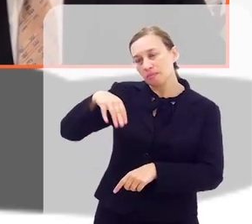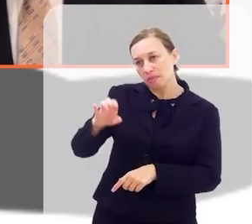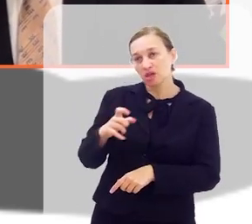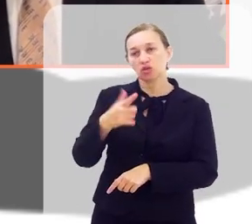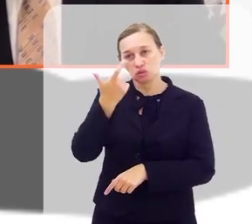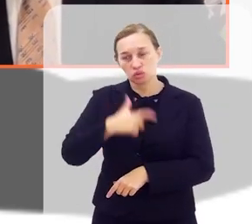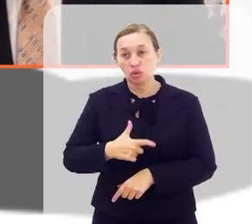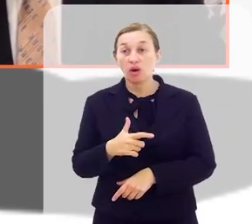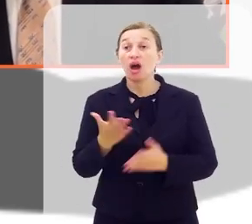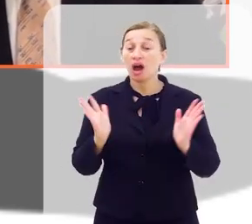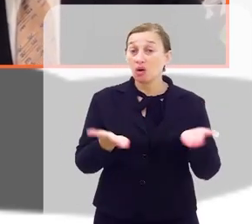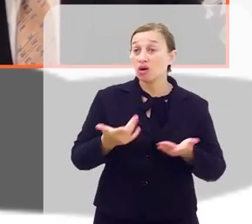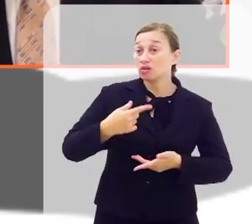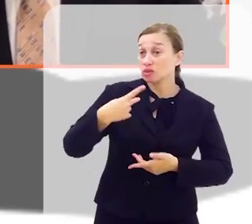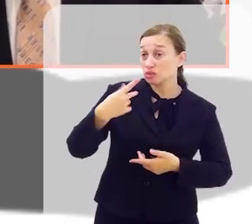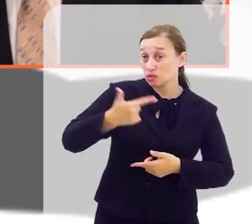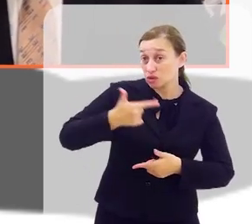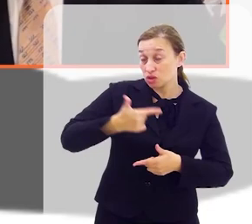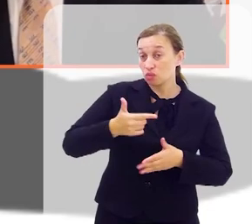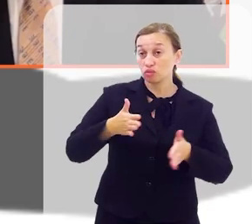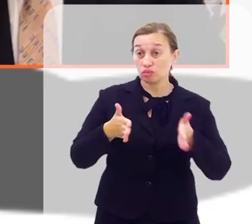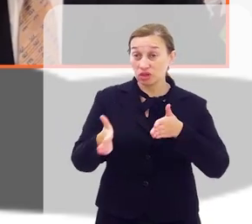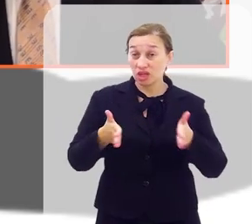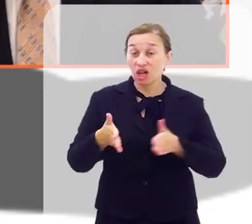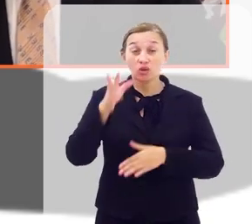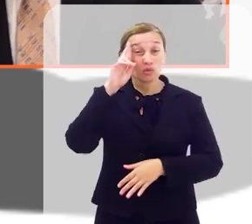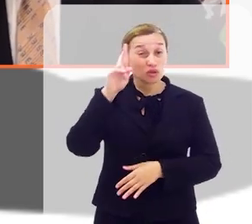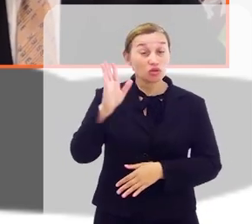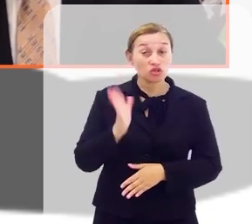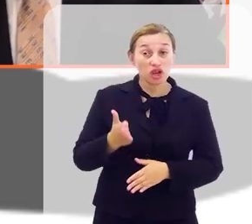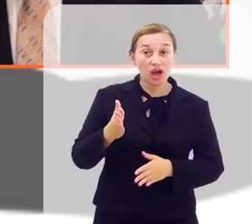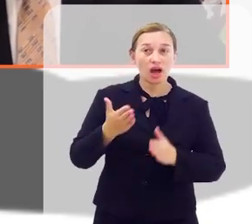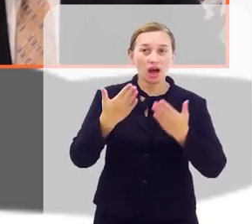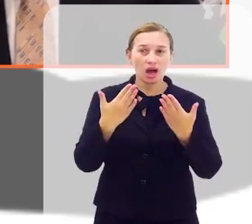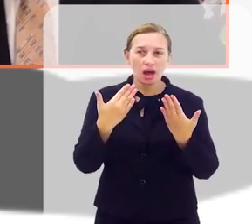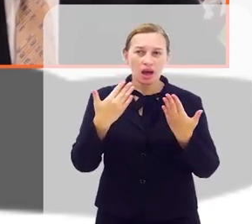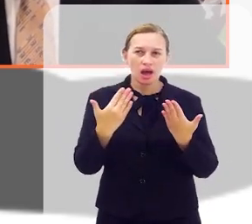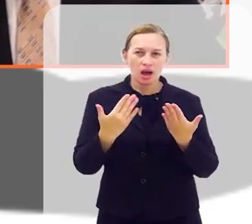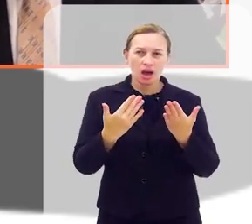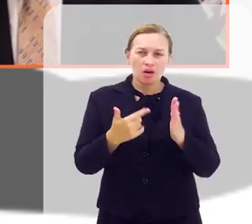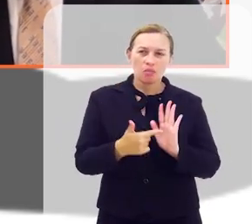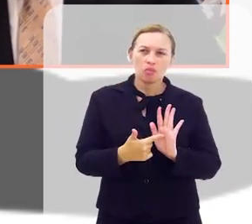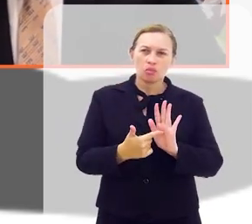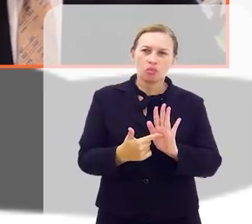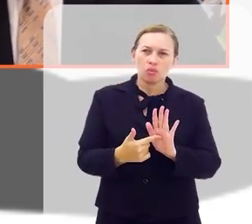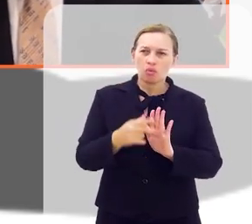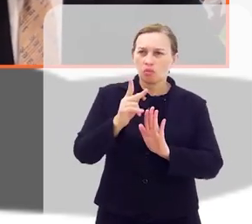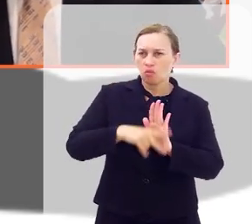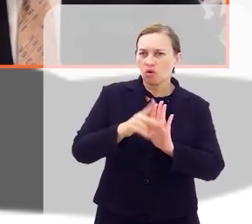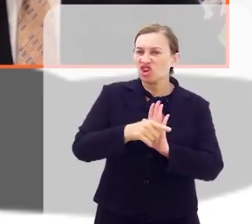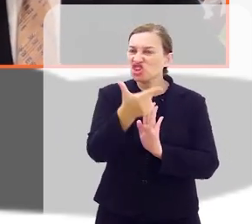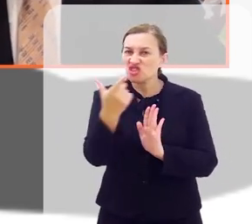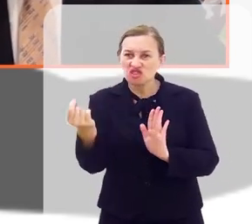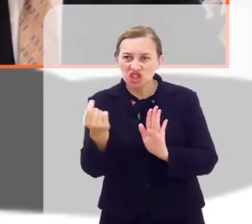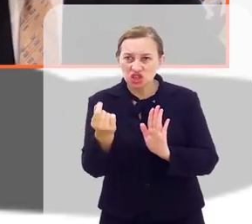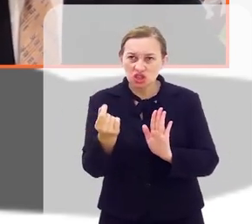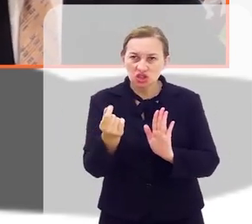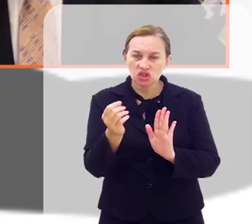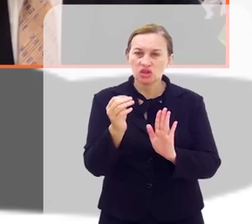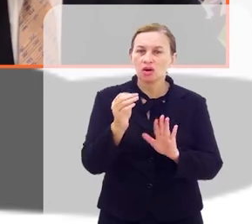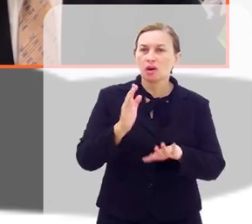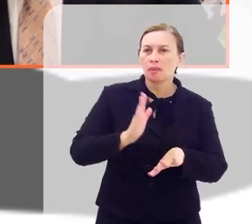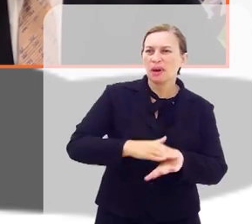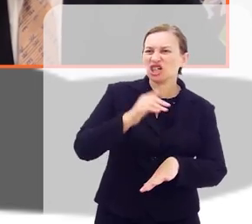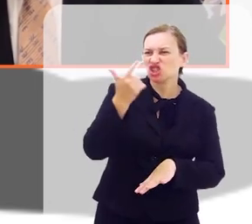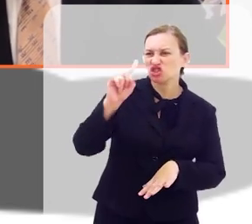tratando agora do seu segundo mandato, o senhor já apresentou mais de 20 projetos, além de já ter realizado